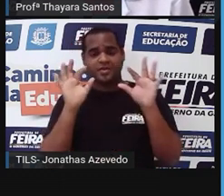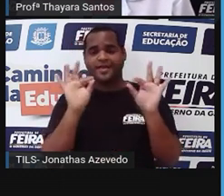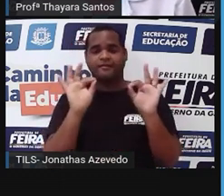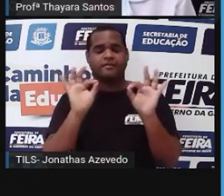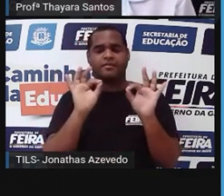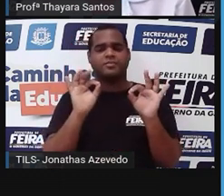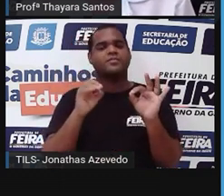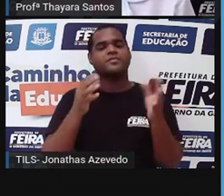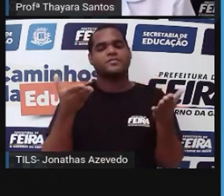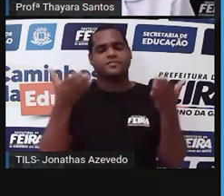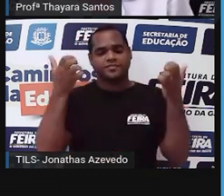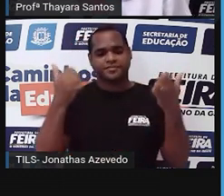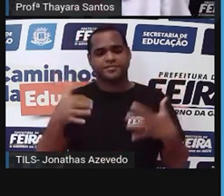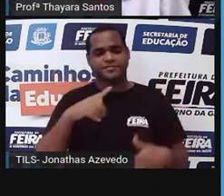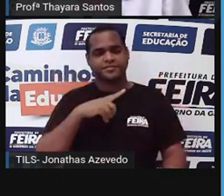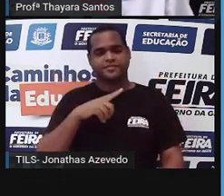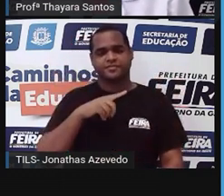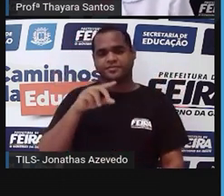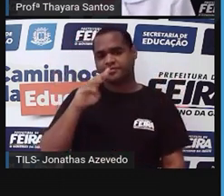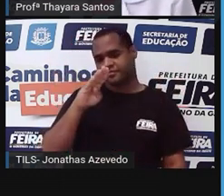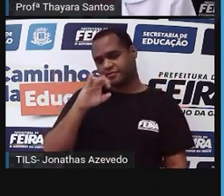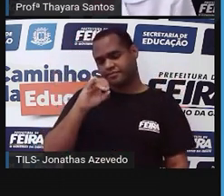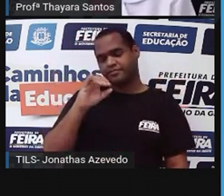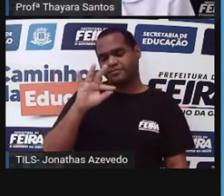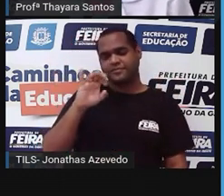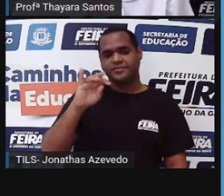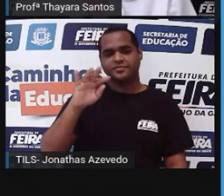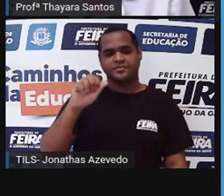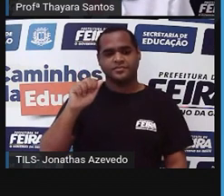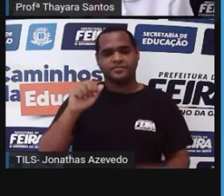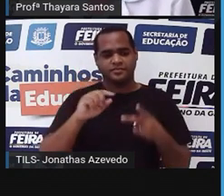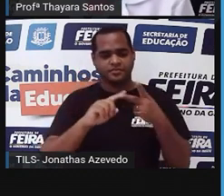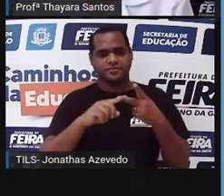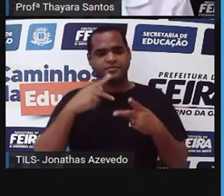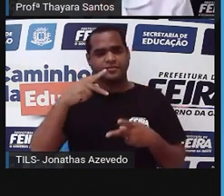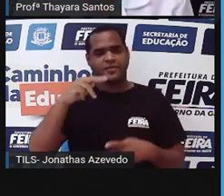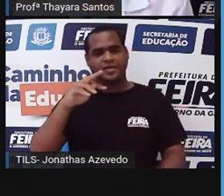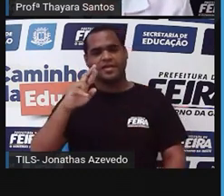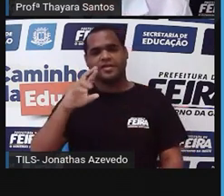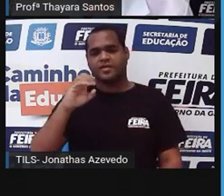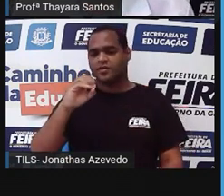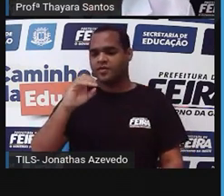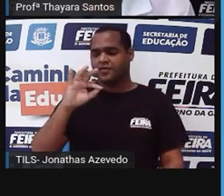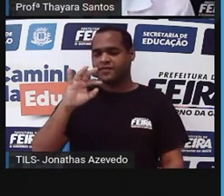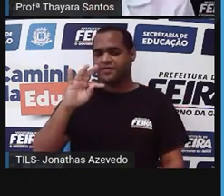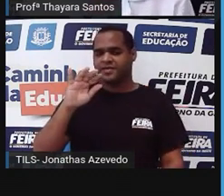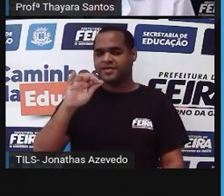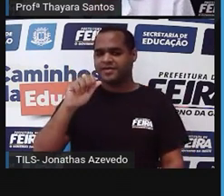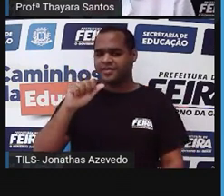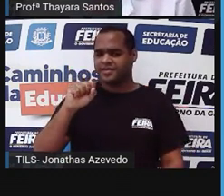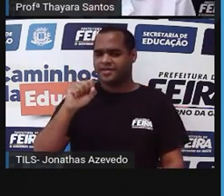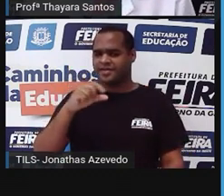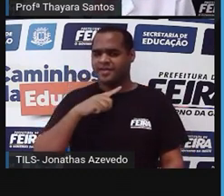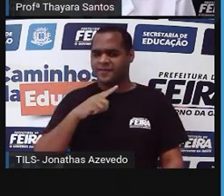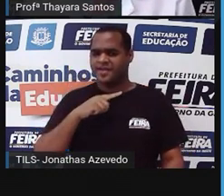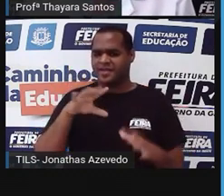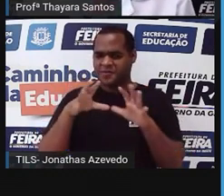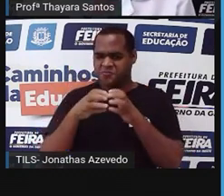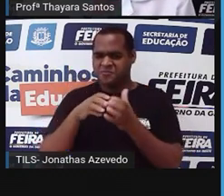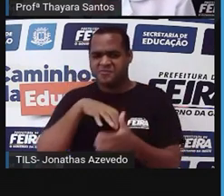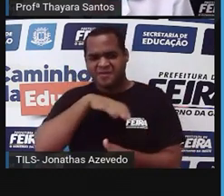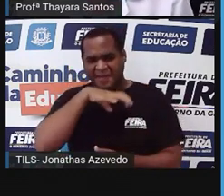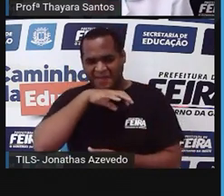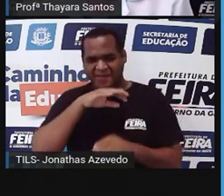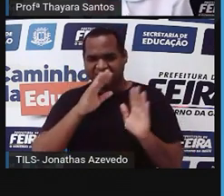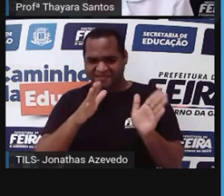Então, hoje a gente vai estudar as briófitas e as pteridófitas. Aí vocês podem estar se perguntando, será que isso daí é mais um grupo de animais, que nem